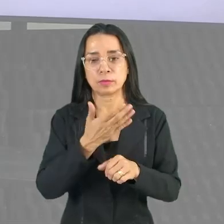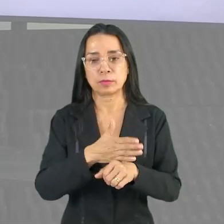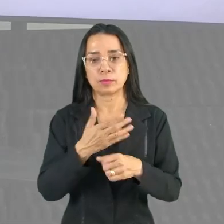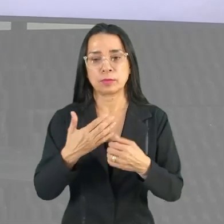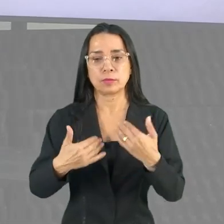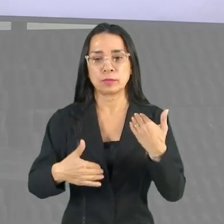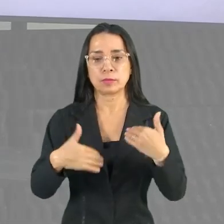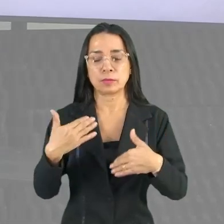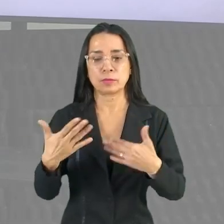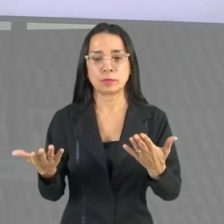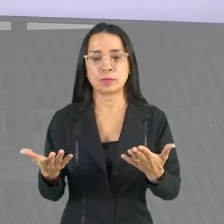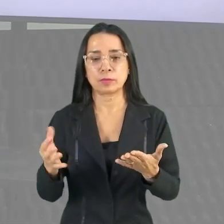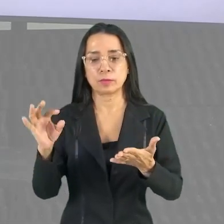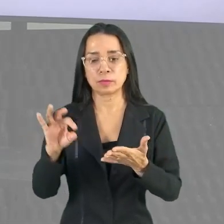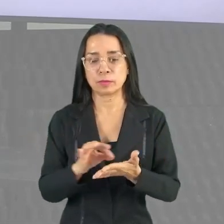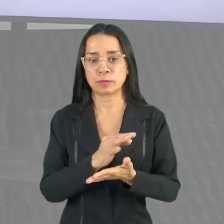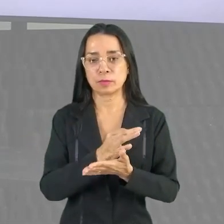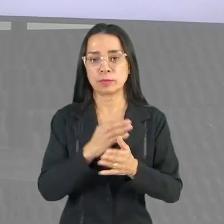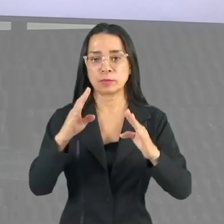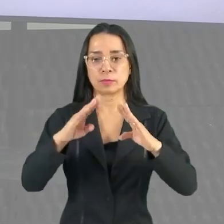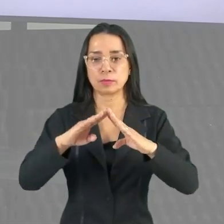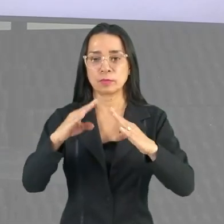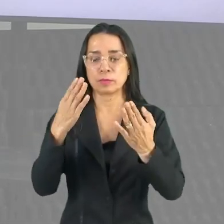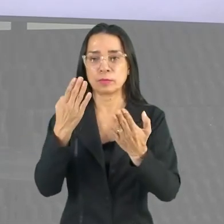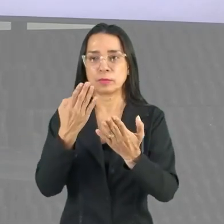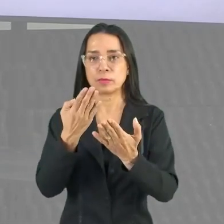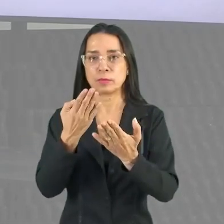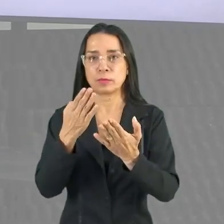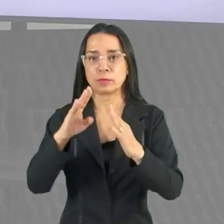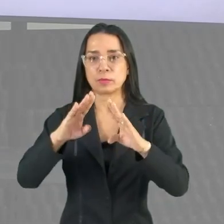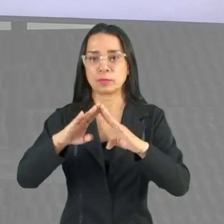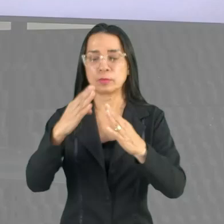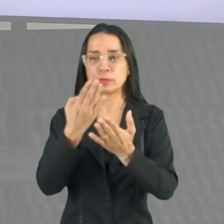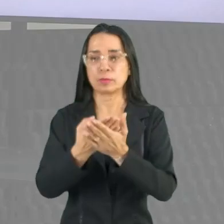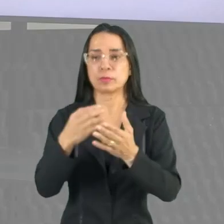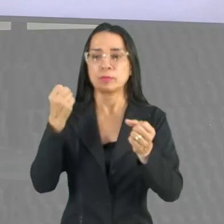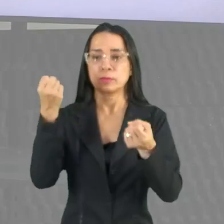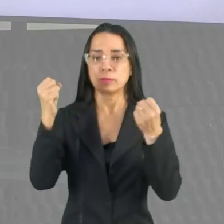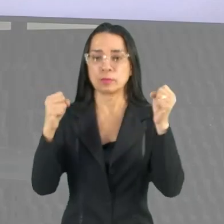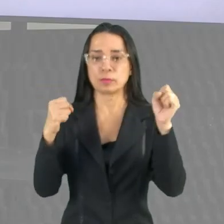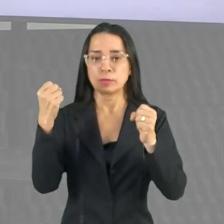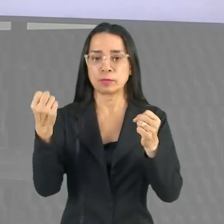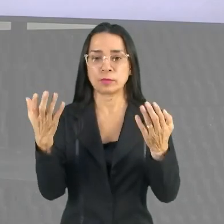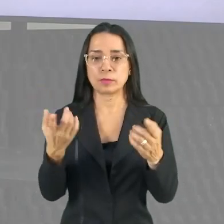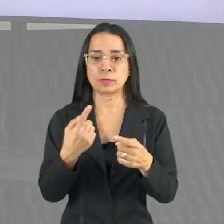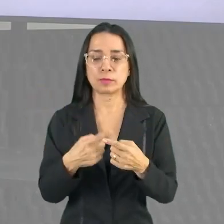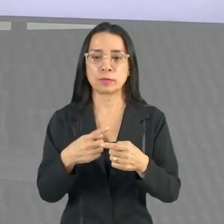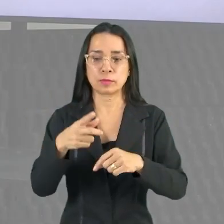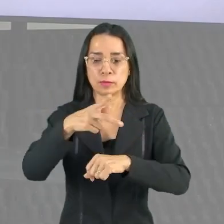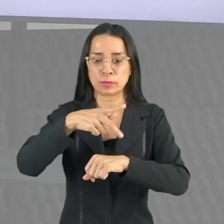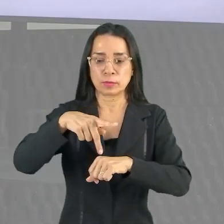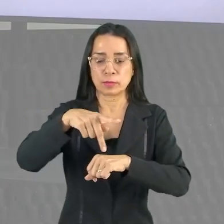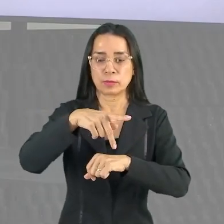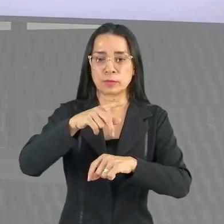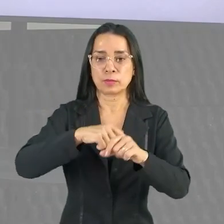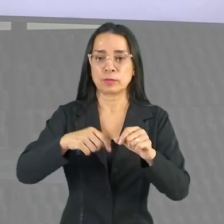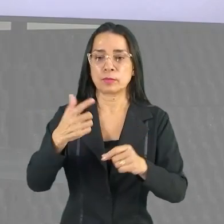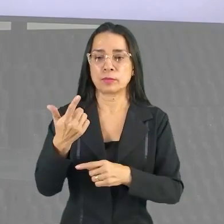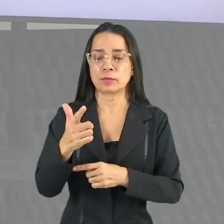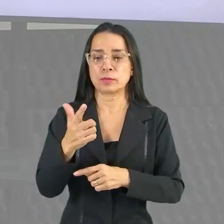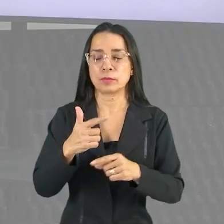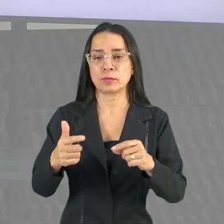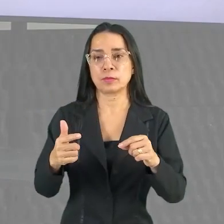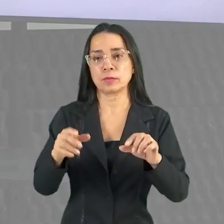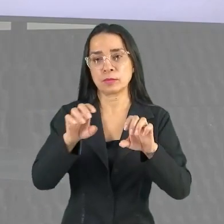em uma academia, tendo em vista que na praça mais próxima da sua casa não tem estrutura para que ele possa fazer algum tipo de atividade.